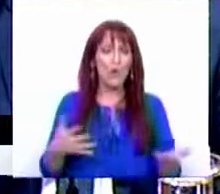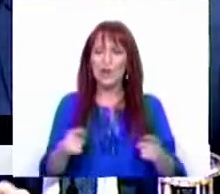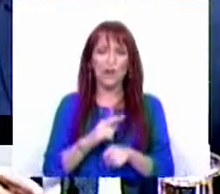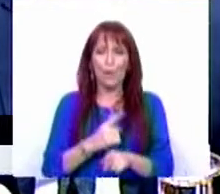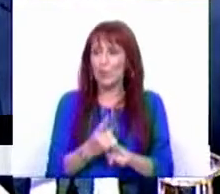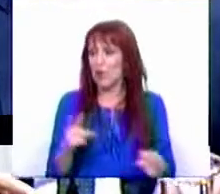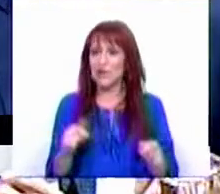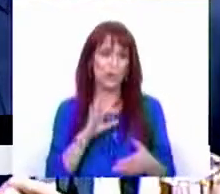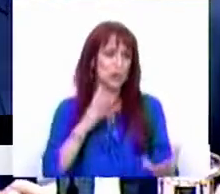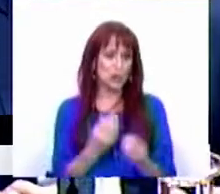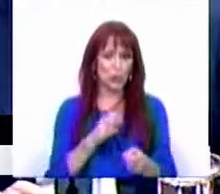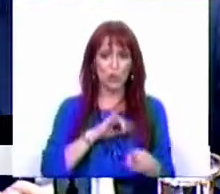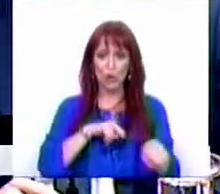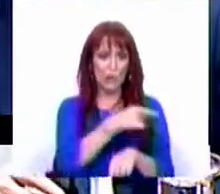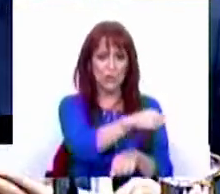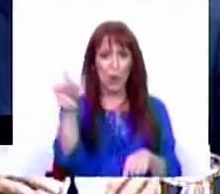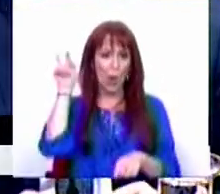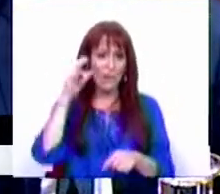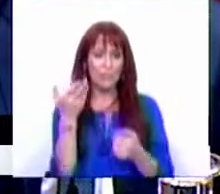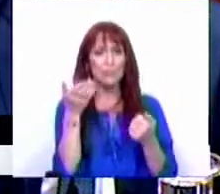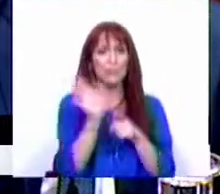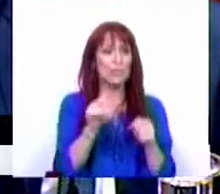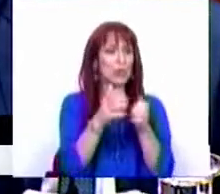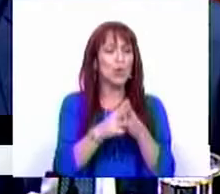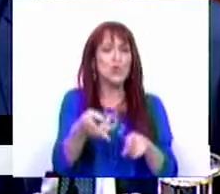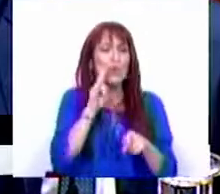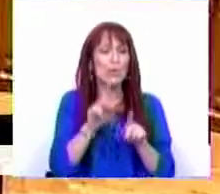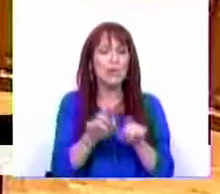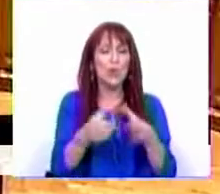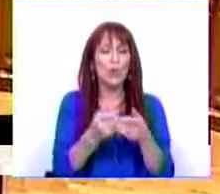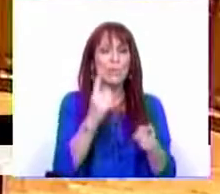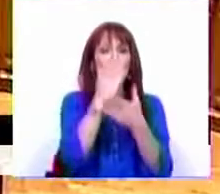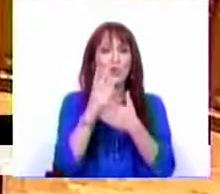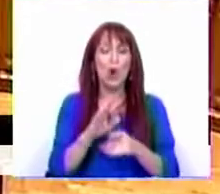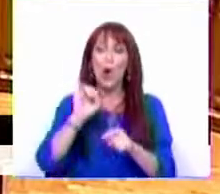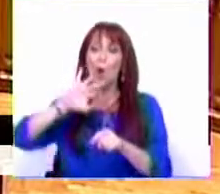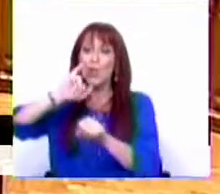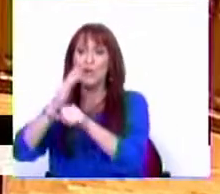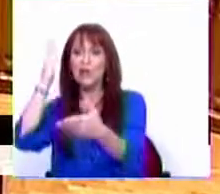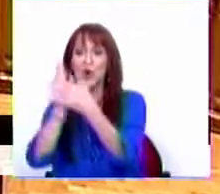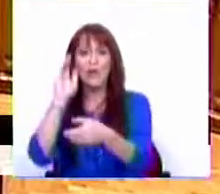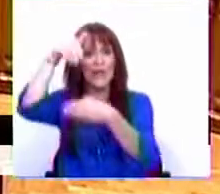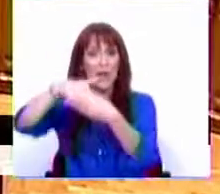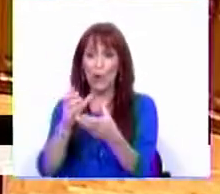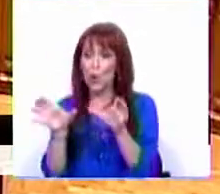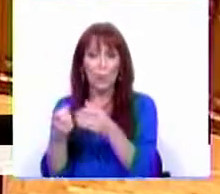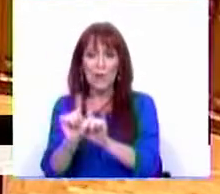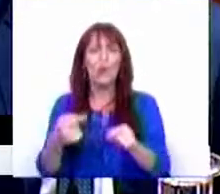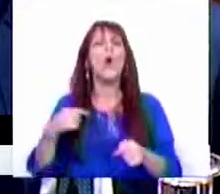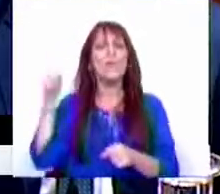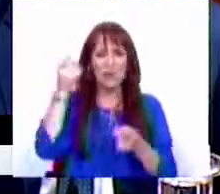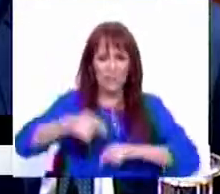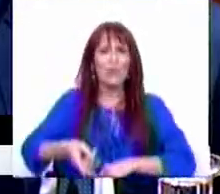porque estamos aqui com os Srs. Deputados, a ouvir, por exemplo, todos os diretores de agrupamento ou de escolas não agrupadas. Vamos ouvir também os diretores,